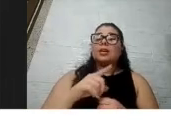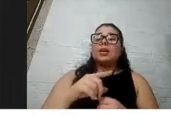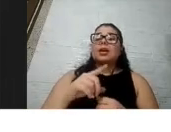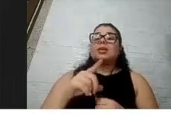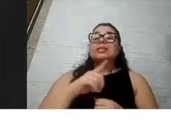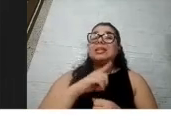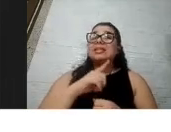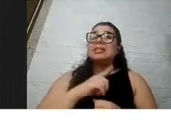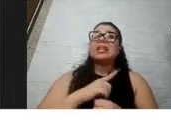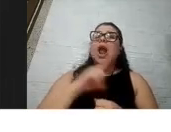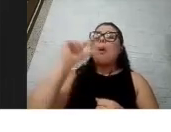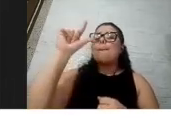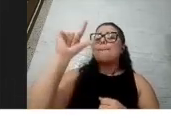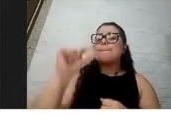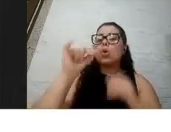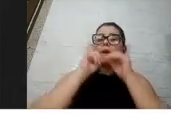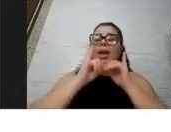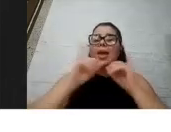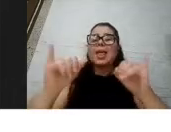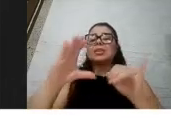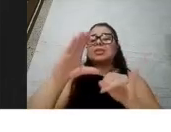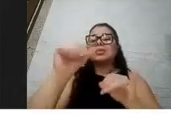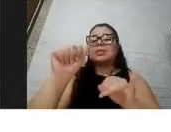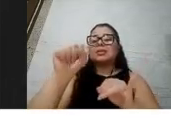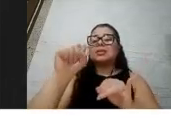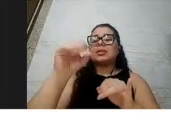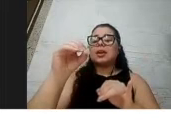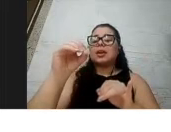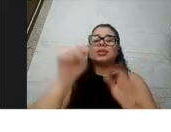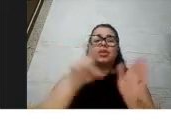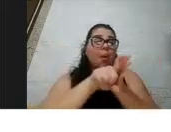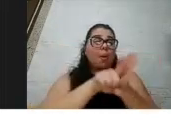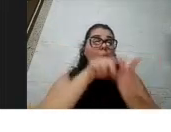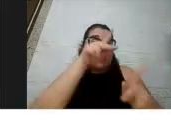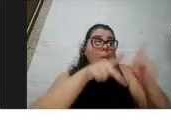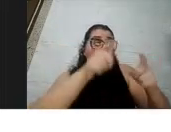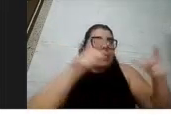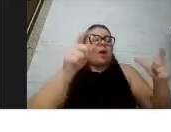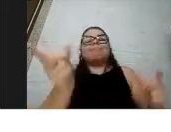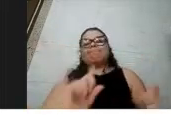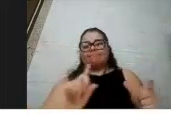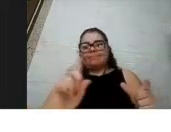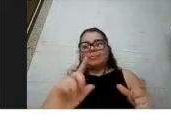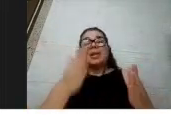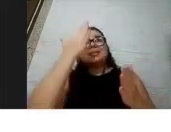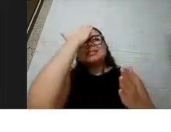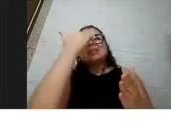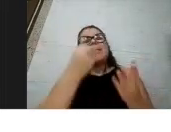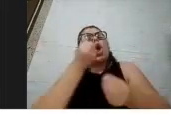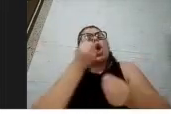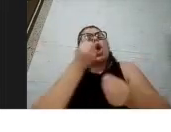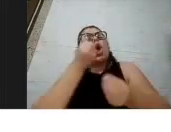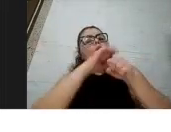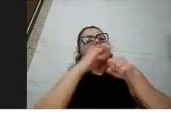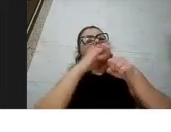casos, a gente não tem uma população grande estudada para a gente ver se a COVID-19 se comporta da mesma maneira nas